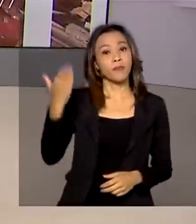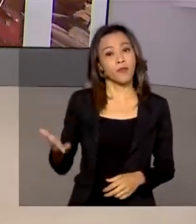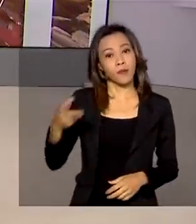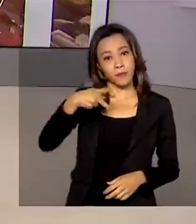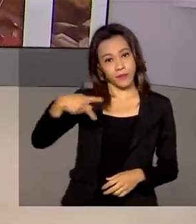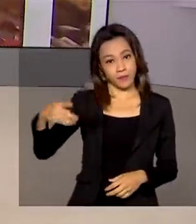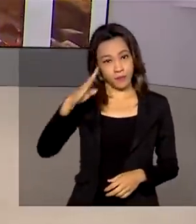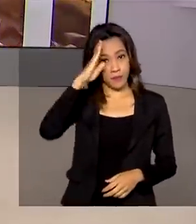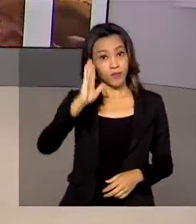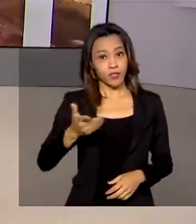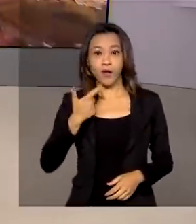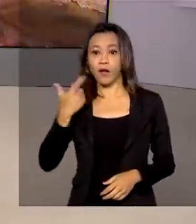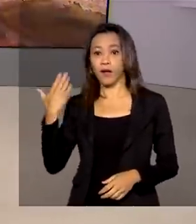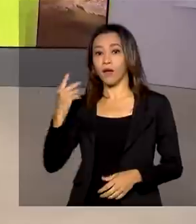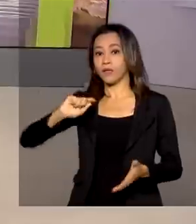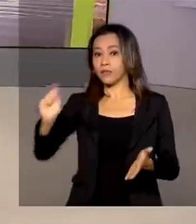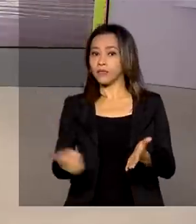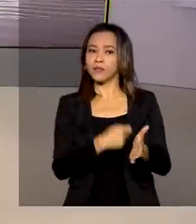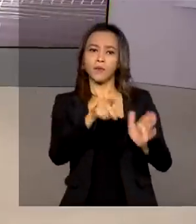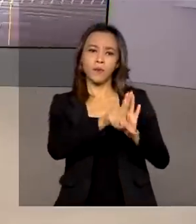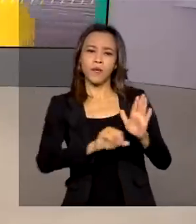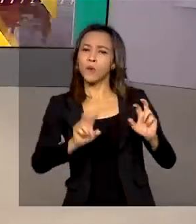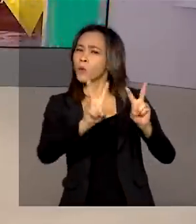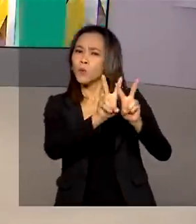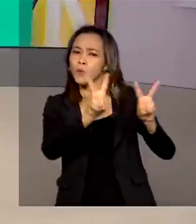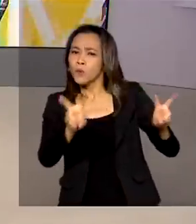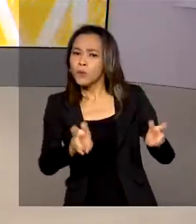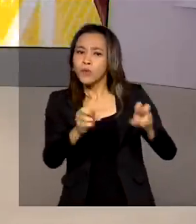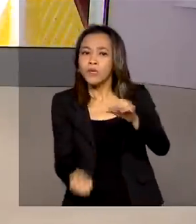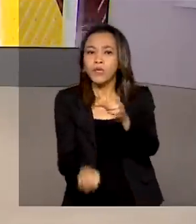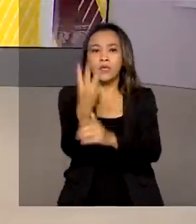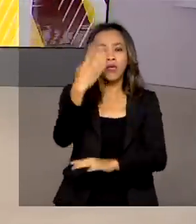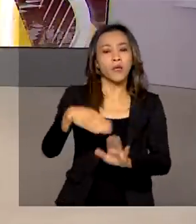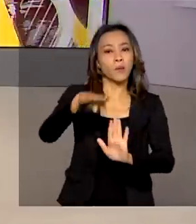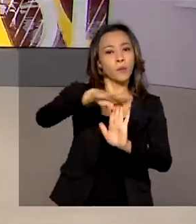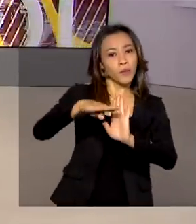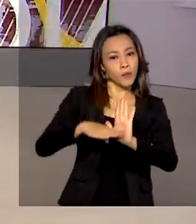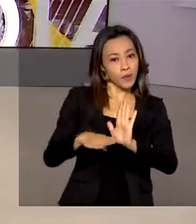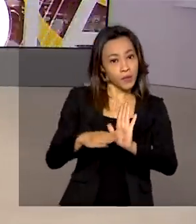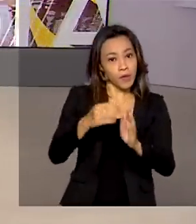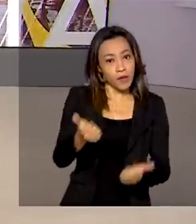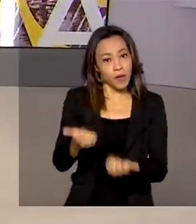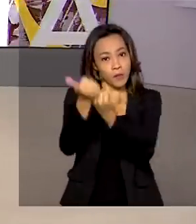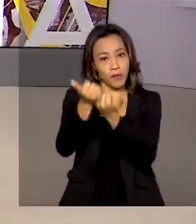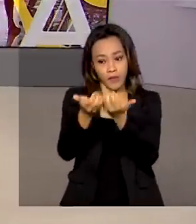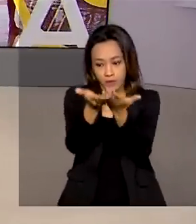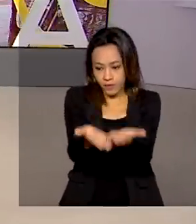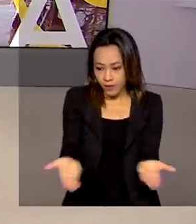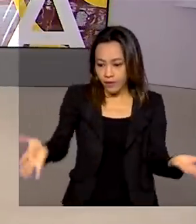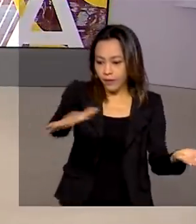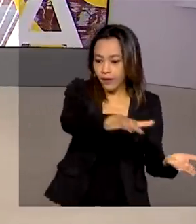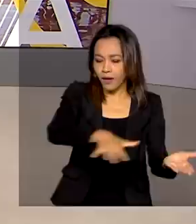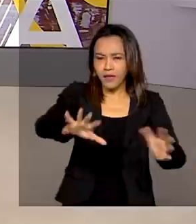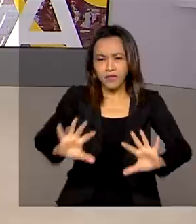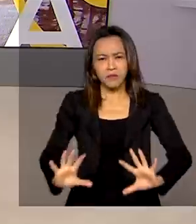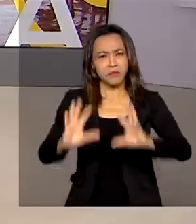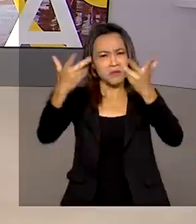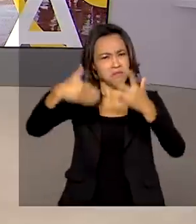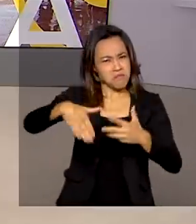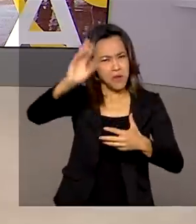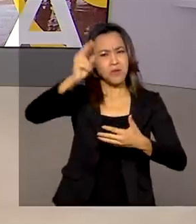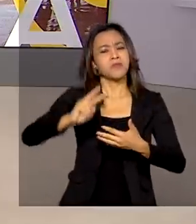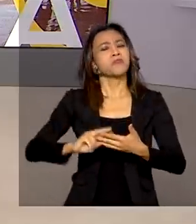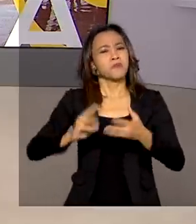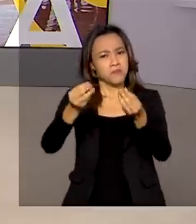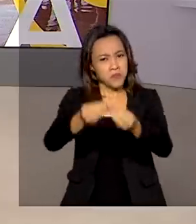Bolsonaro sancionou a lei que cria o programa emergencial de retomada do setor de eventos, um dos mais atingidos pela pandemia.